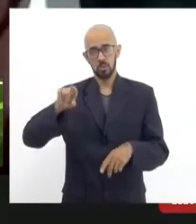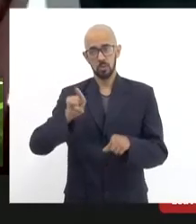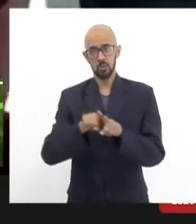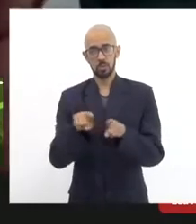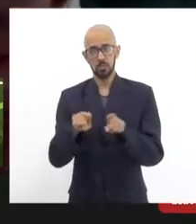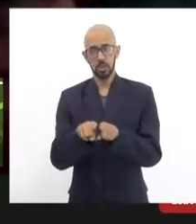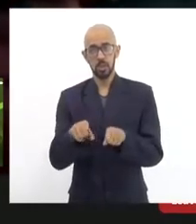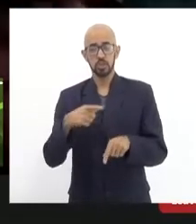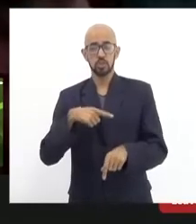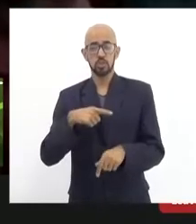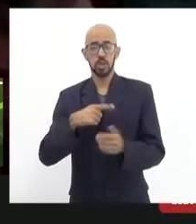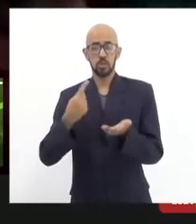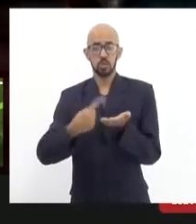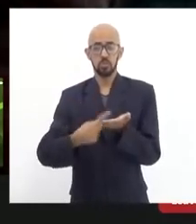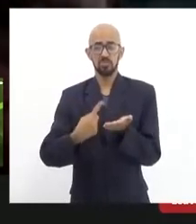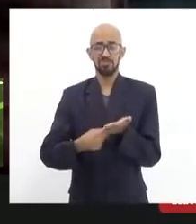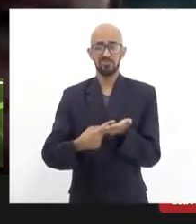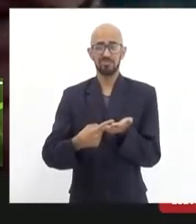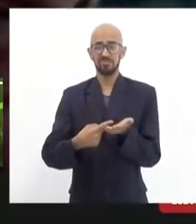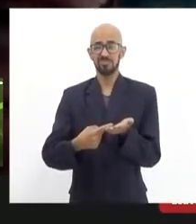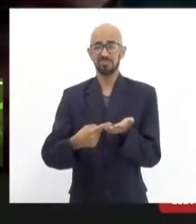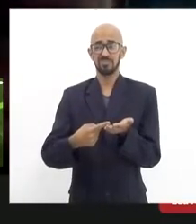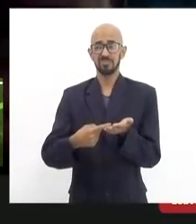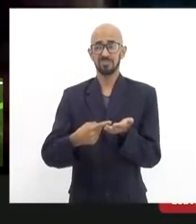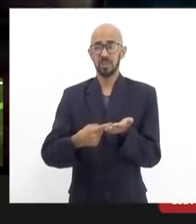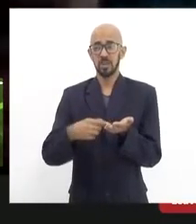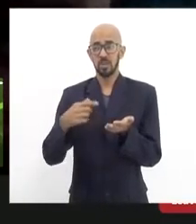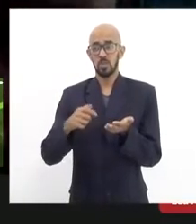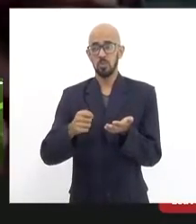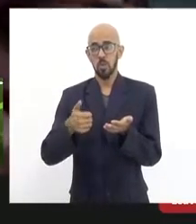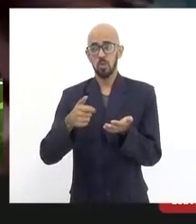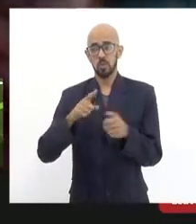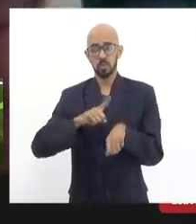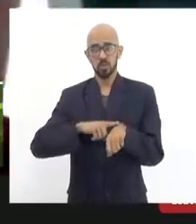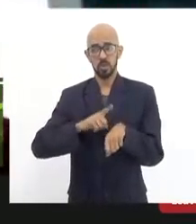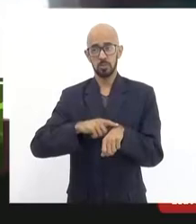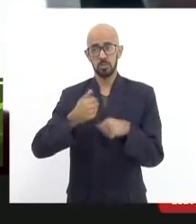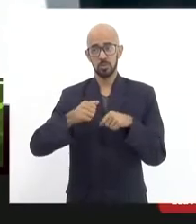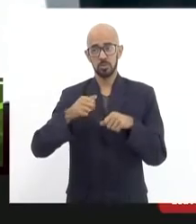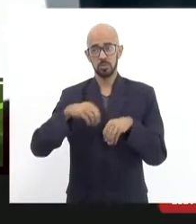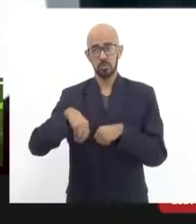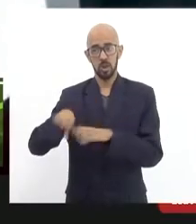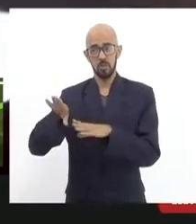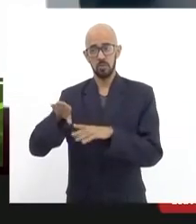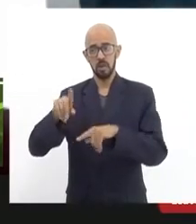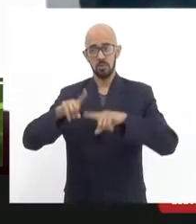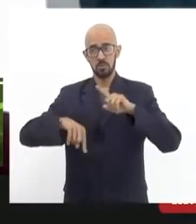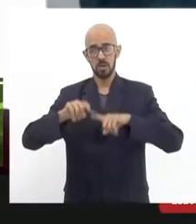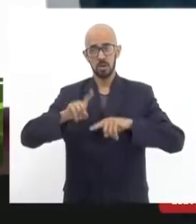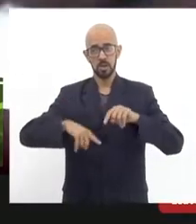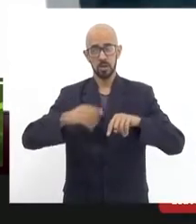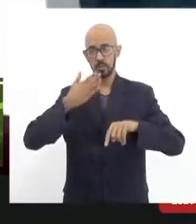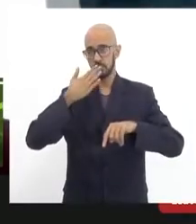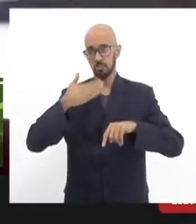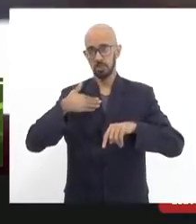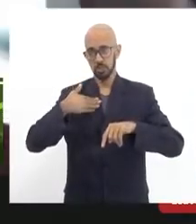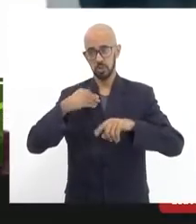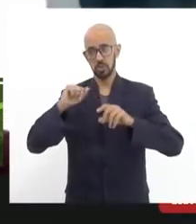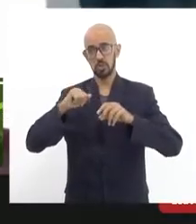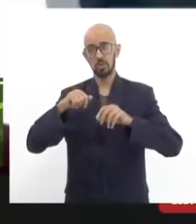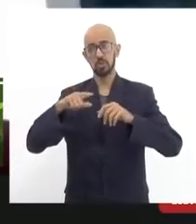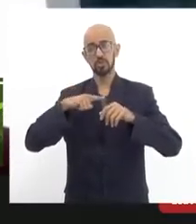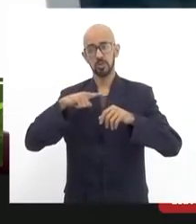apertada porque daqui a pouquinho eu tenho até que levar o material lá que me pediram a gente tem um encontro presencial